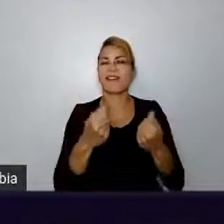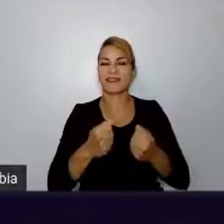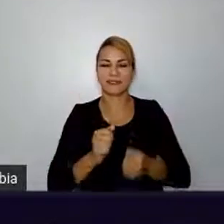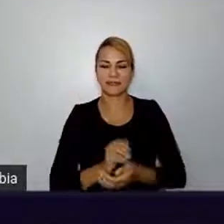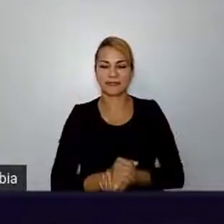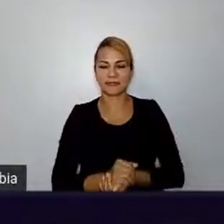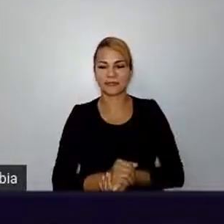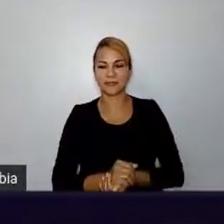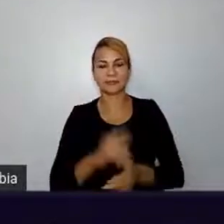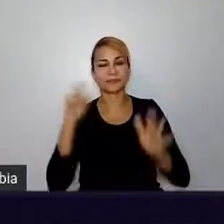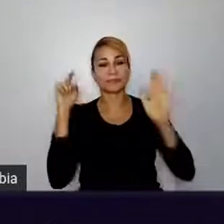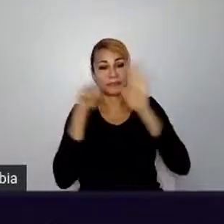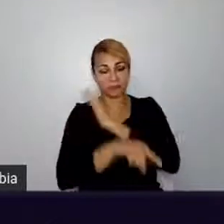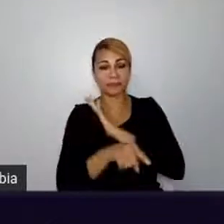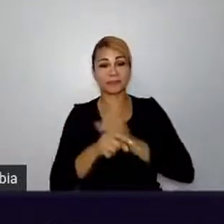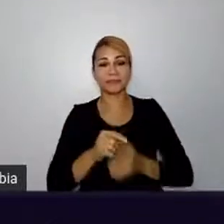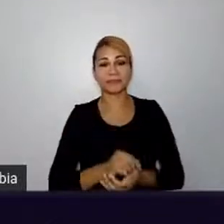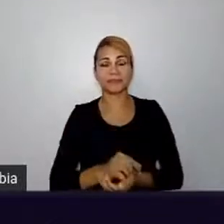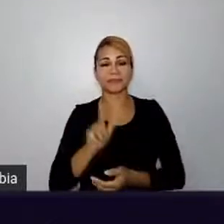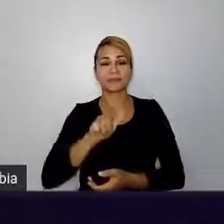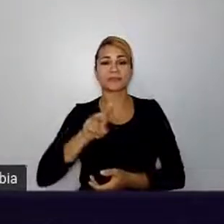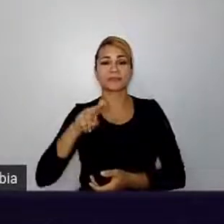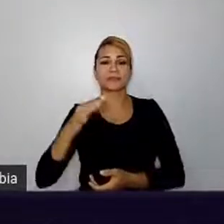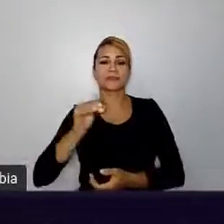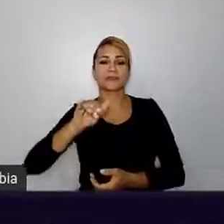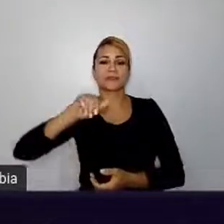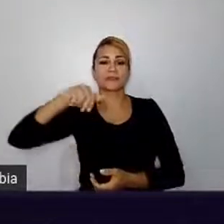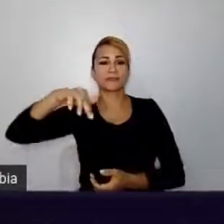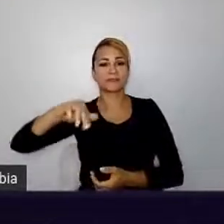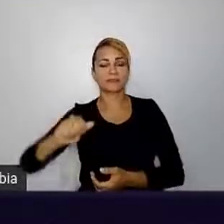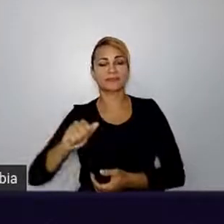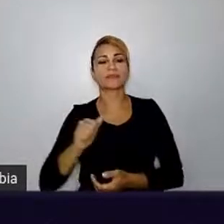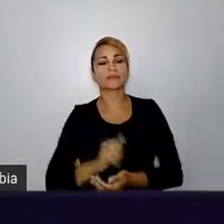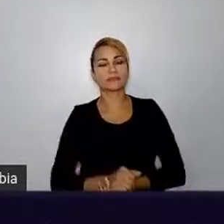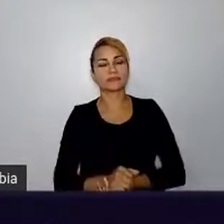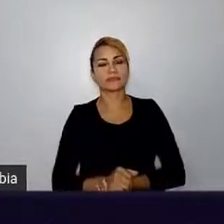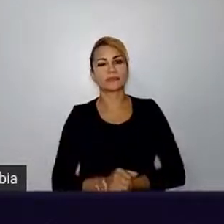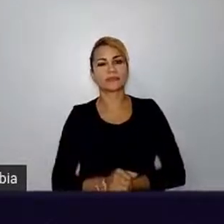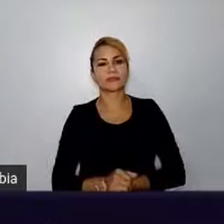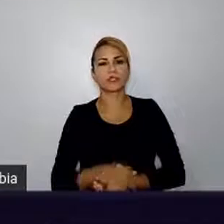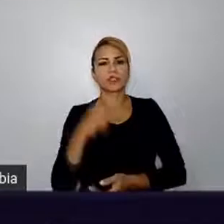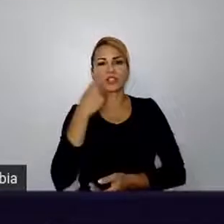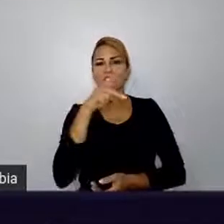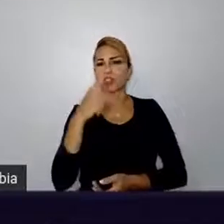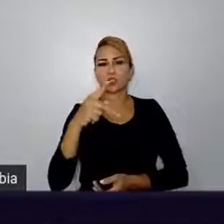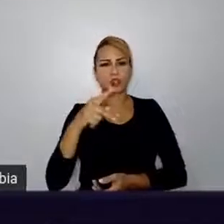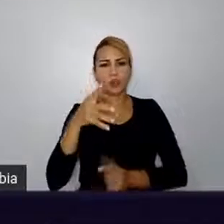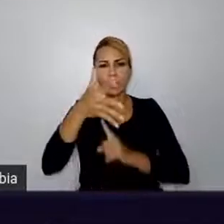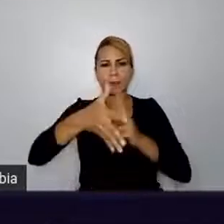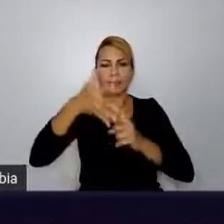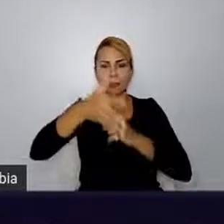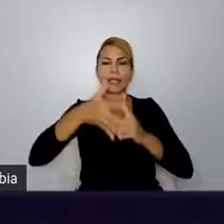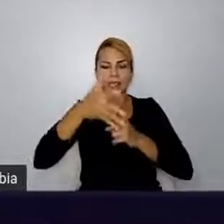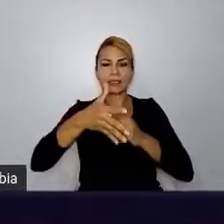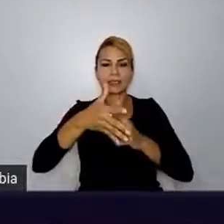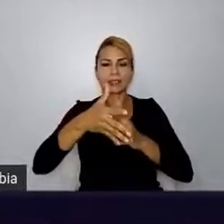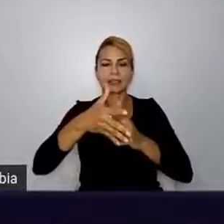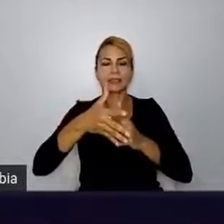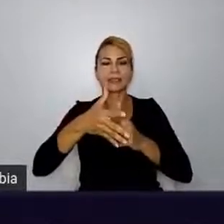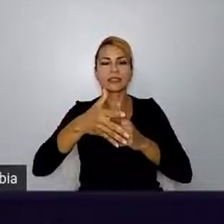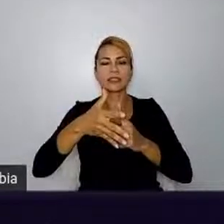Ratamiro, querido Luciano, Sua palestra resumiu muito o que eu gostaria que fosse